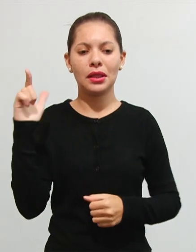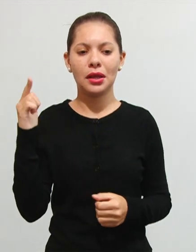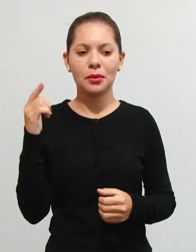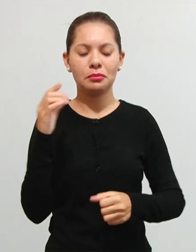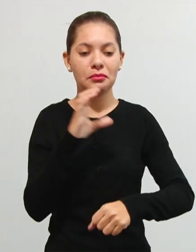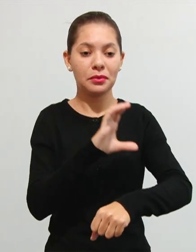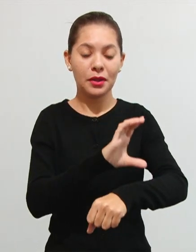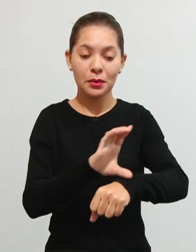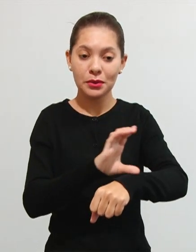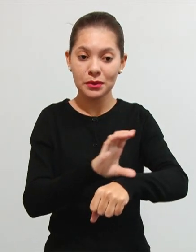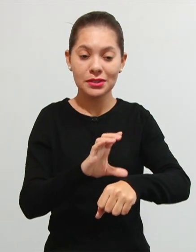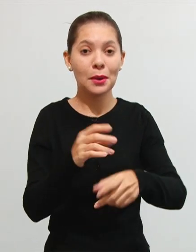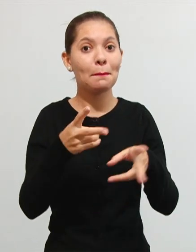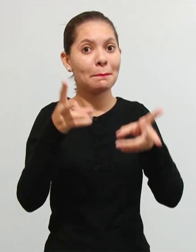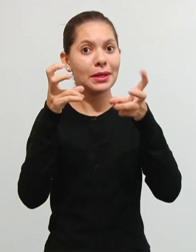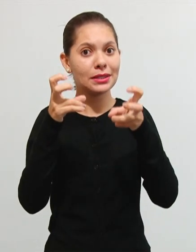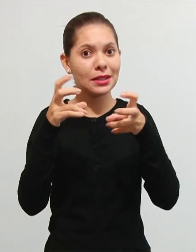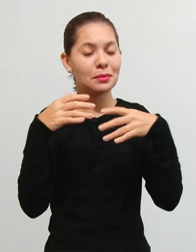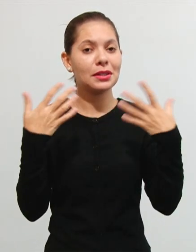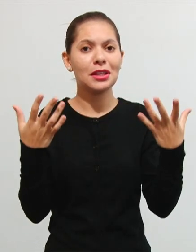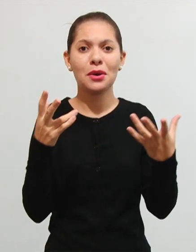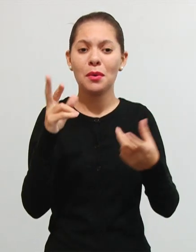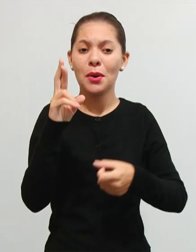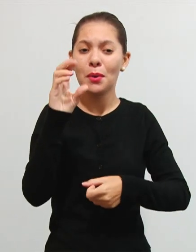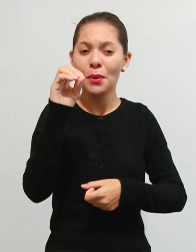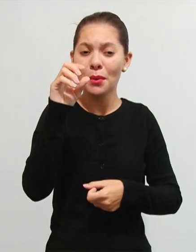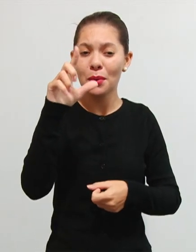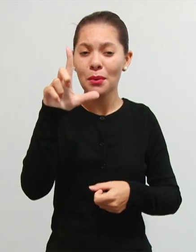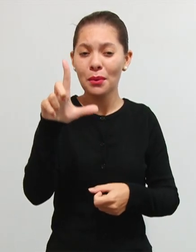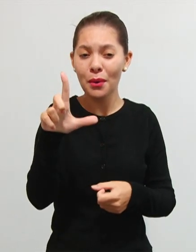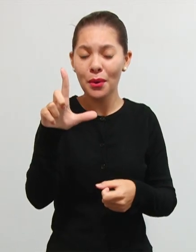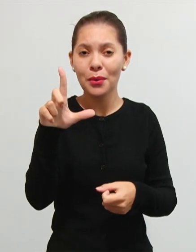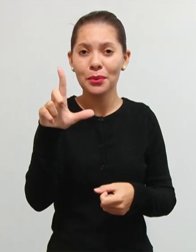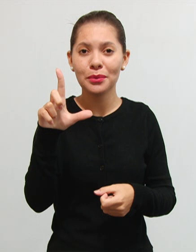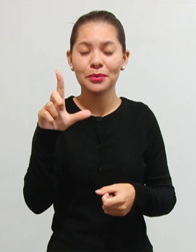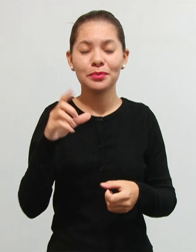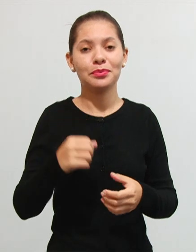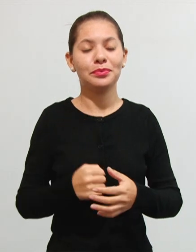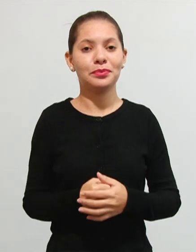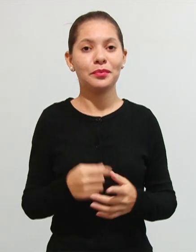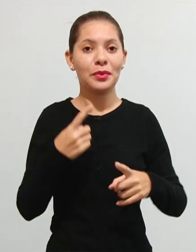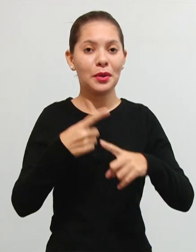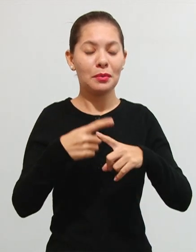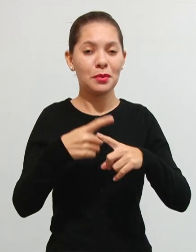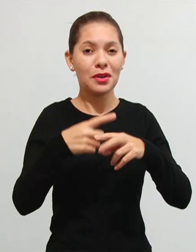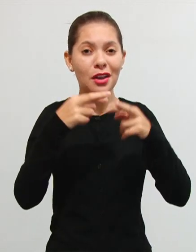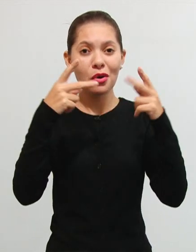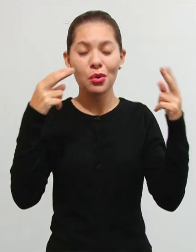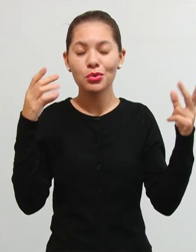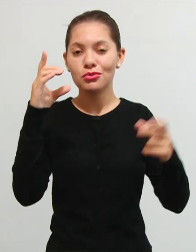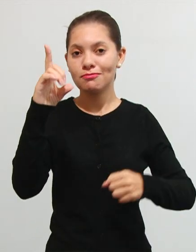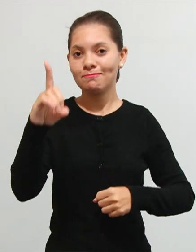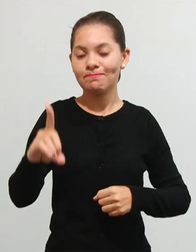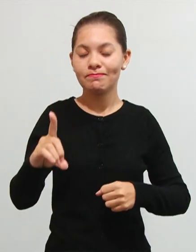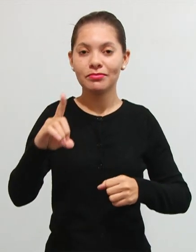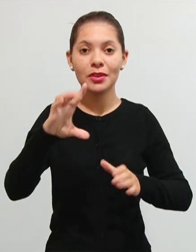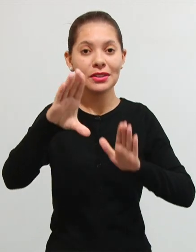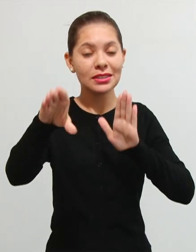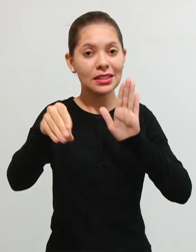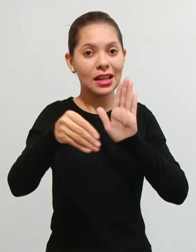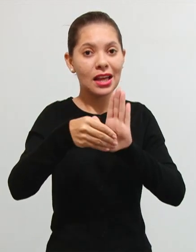constituição perceba então é um rol não exaustivo porque outros direitos podem ser aí